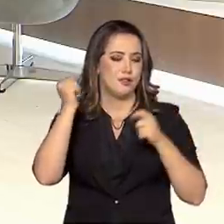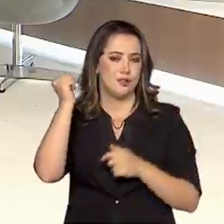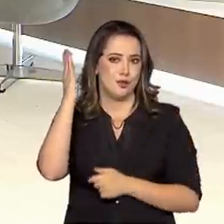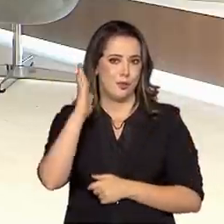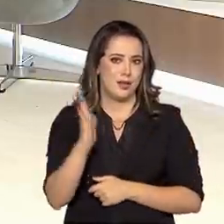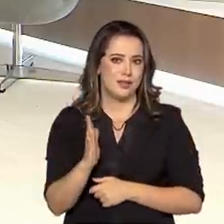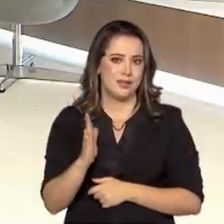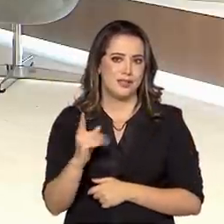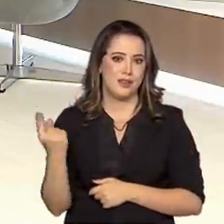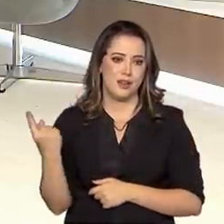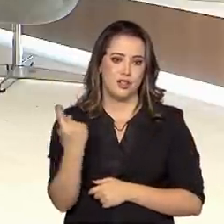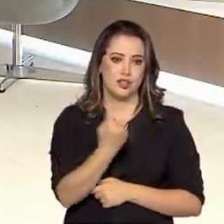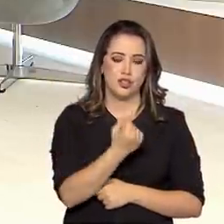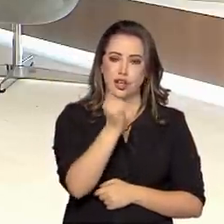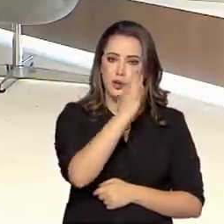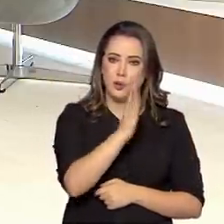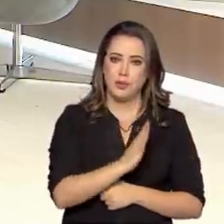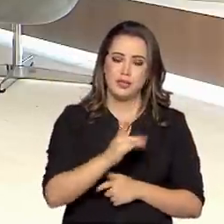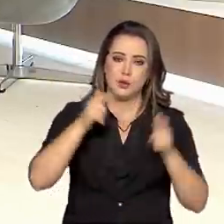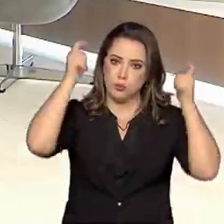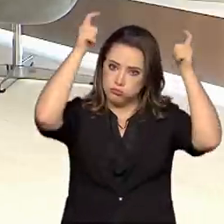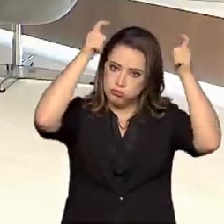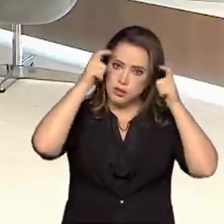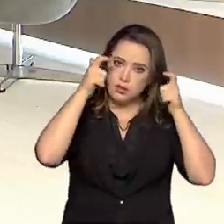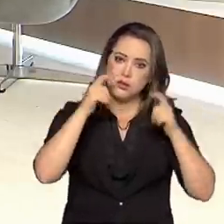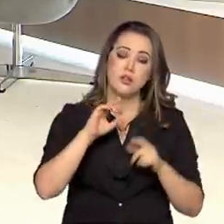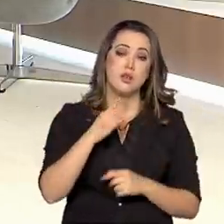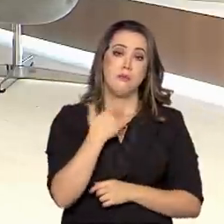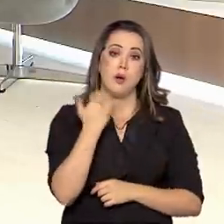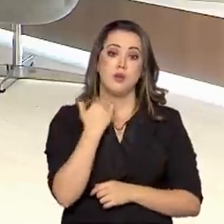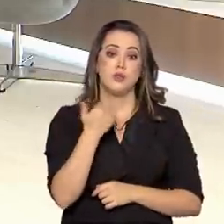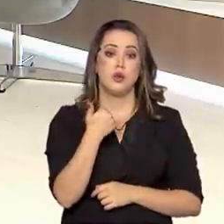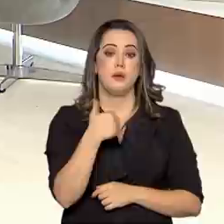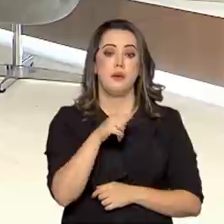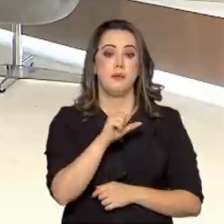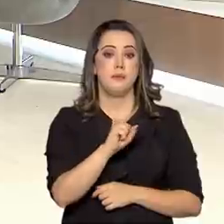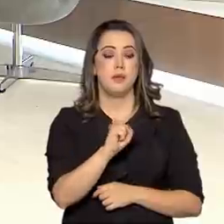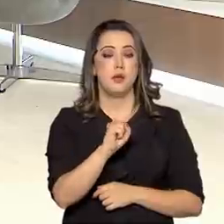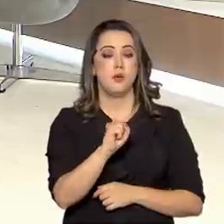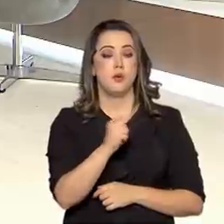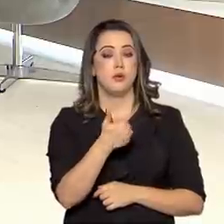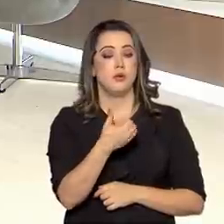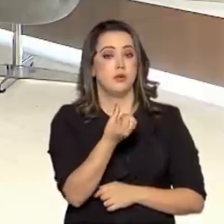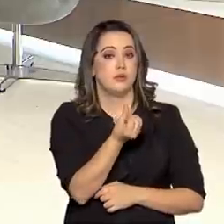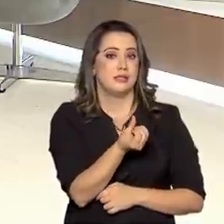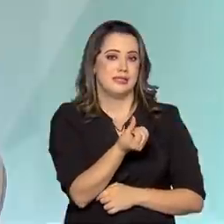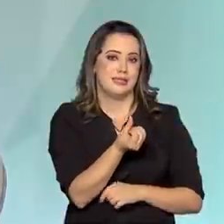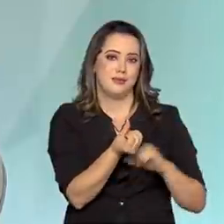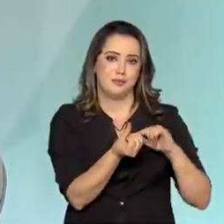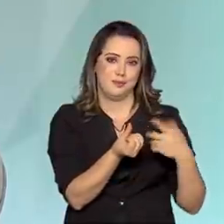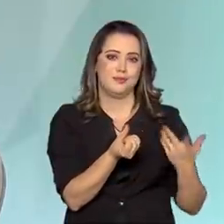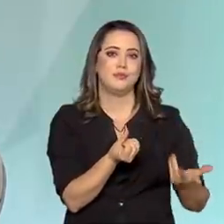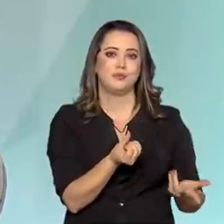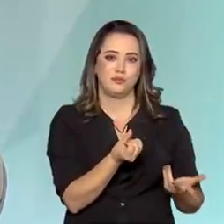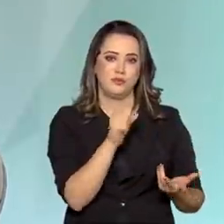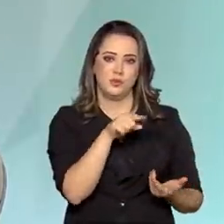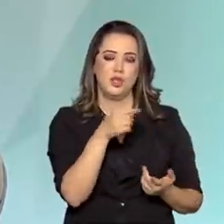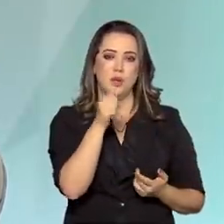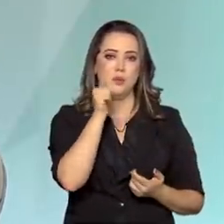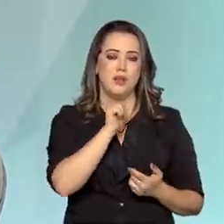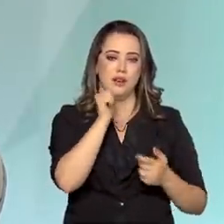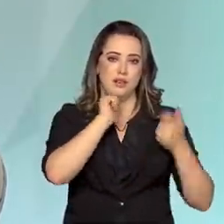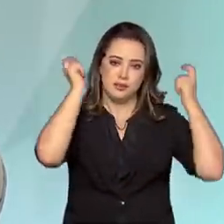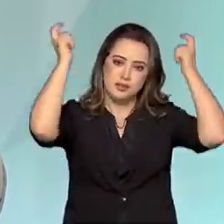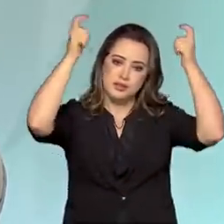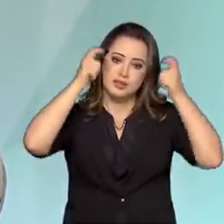vem para cá como rainha, então ela só vai falecer em 1816, então de 1808 a 1816 ela foi a rainha do Brasil e achei